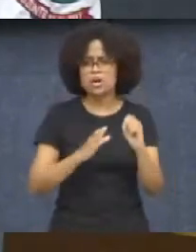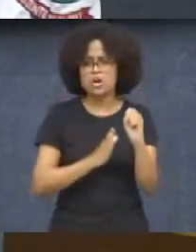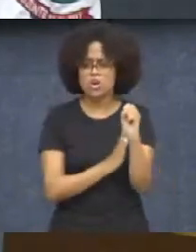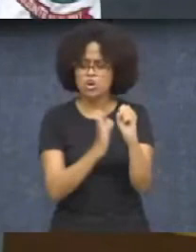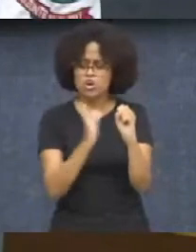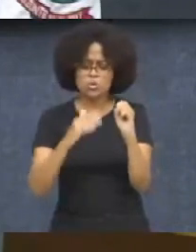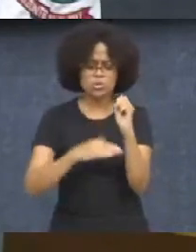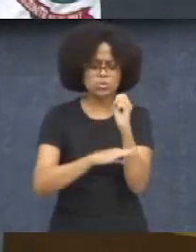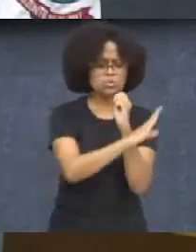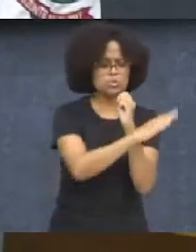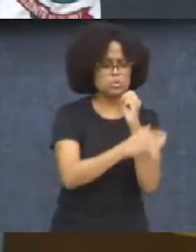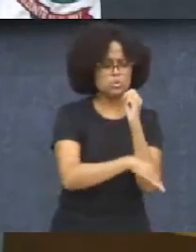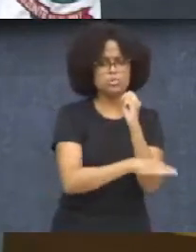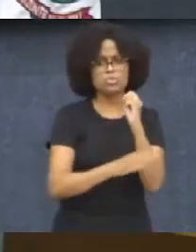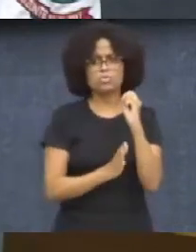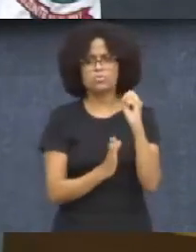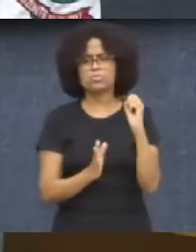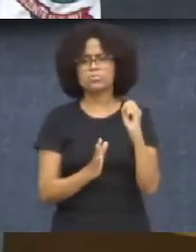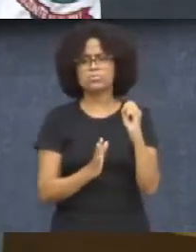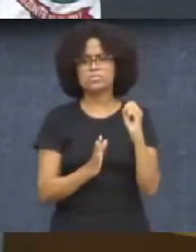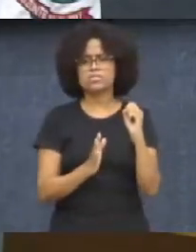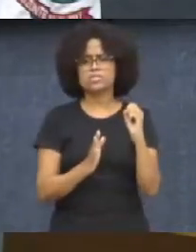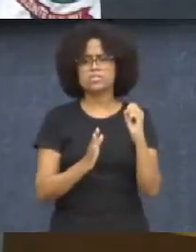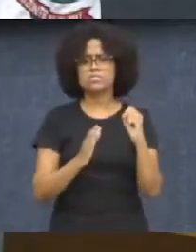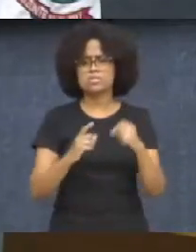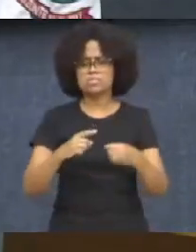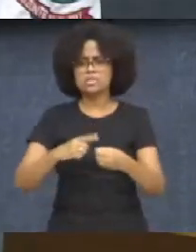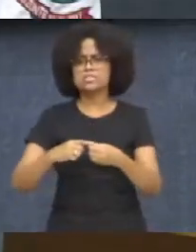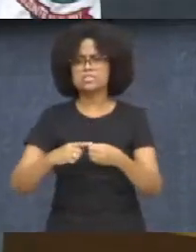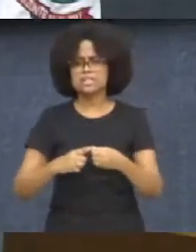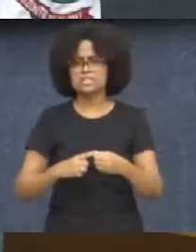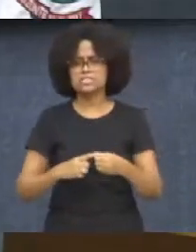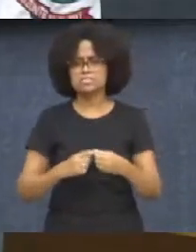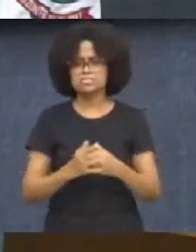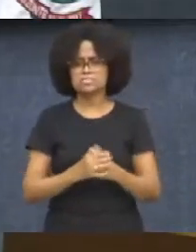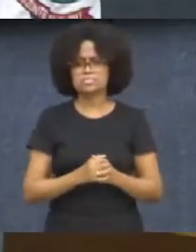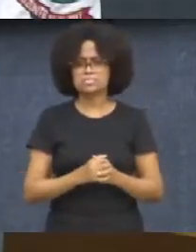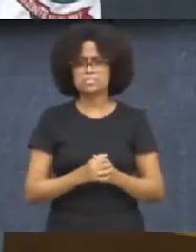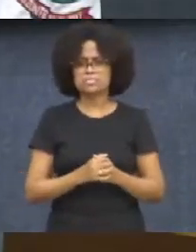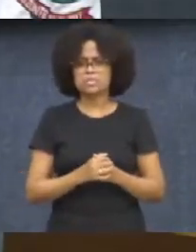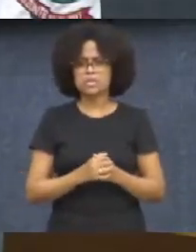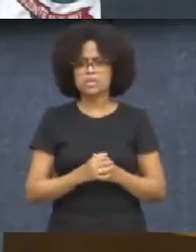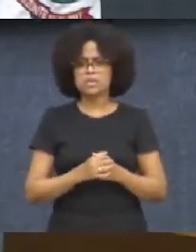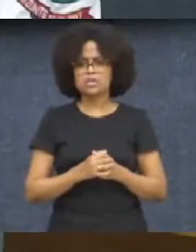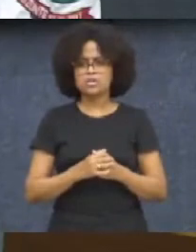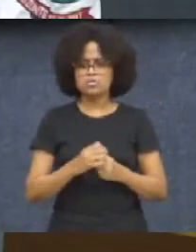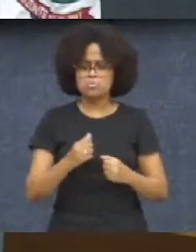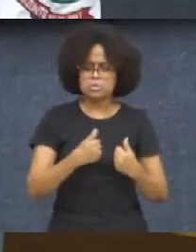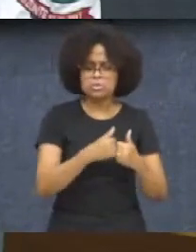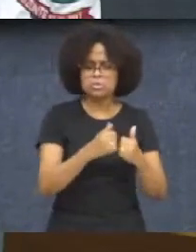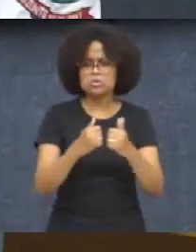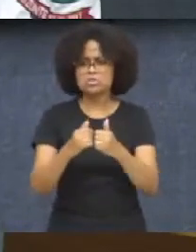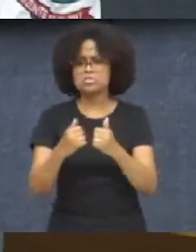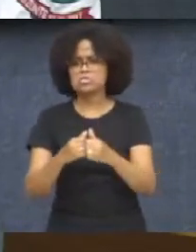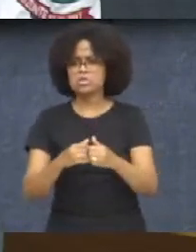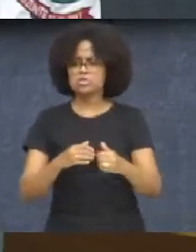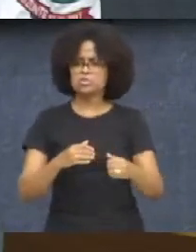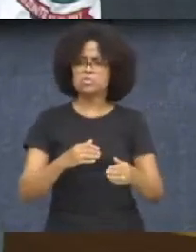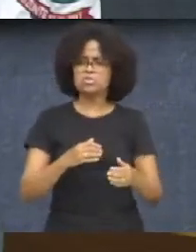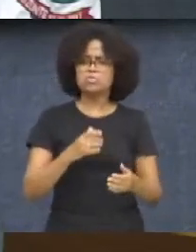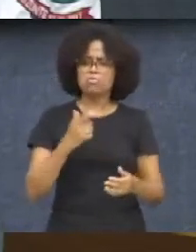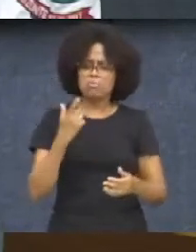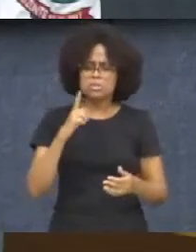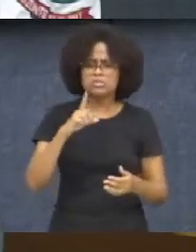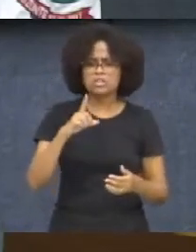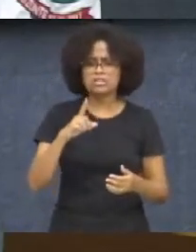você teria as linhas que alimentam os principais troncos para esse, sim, ter uma operação com mais frequência. Isso tudo viabilizaria como